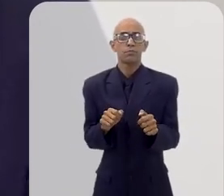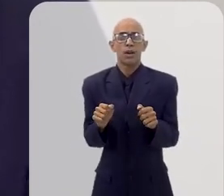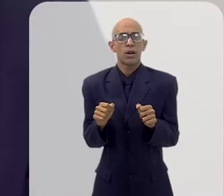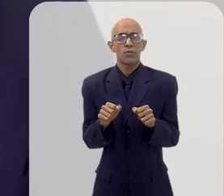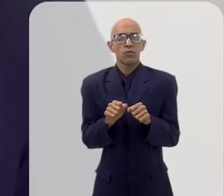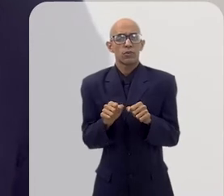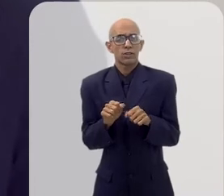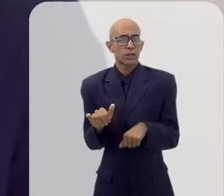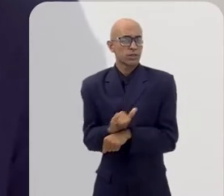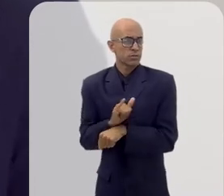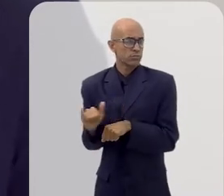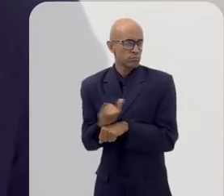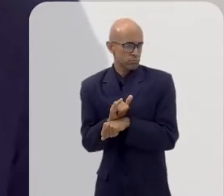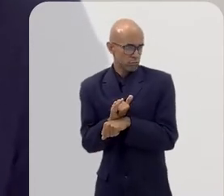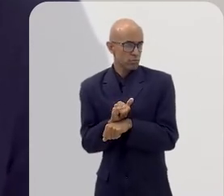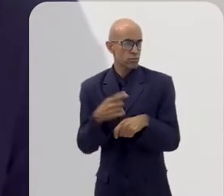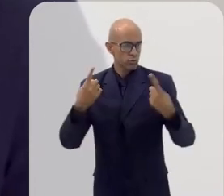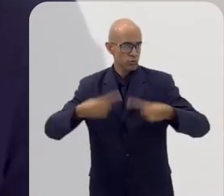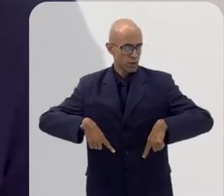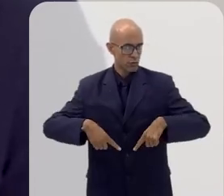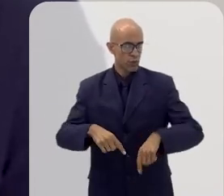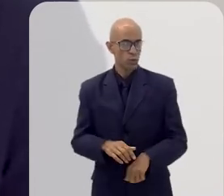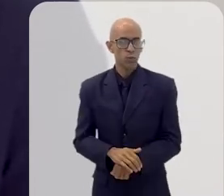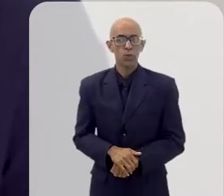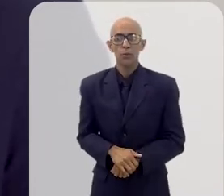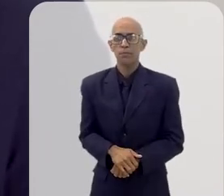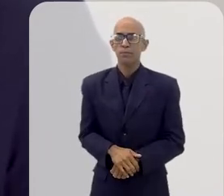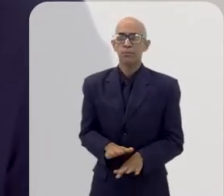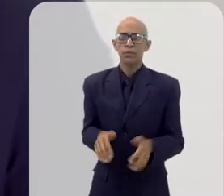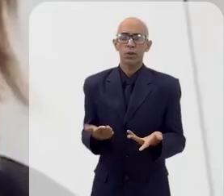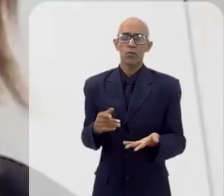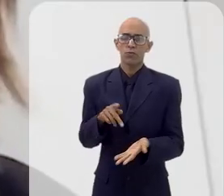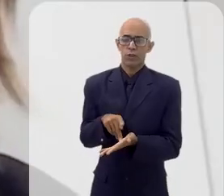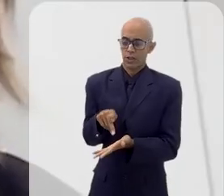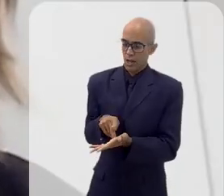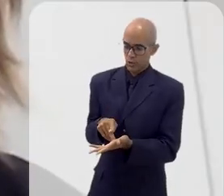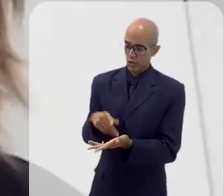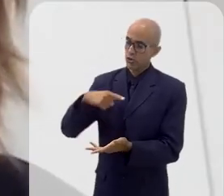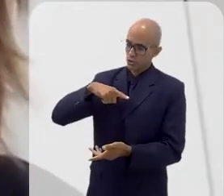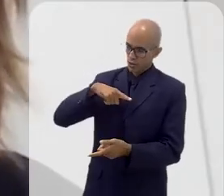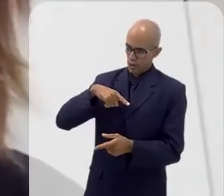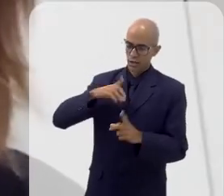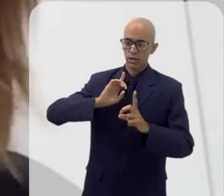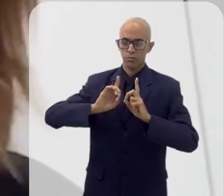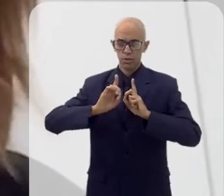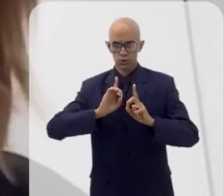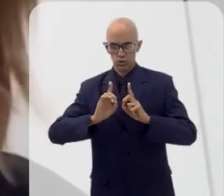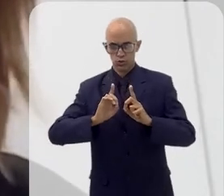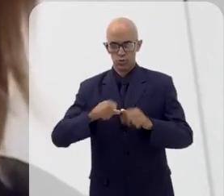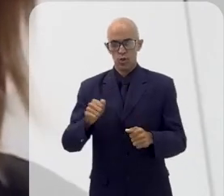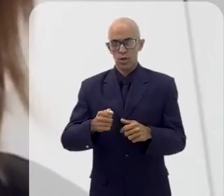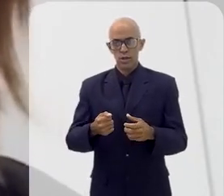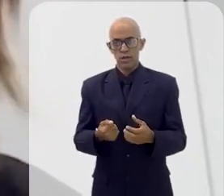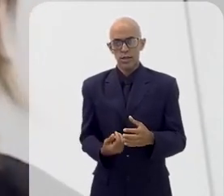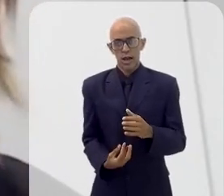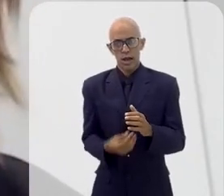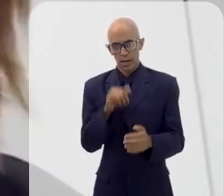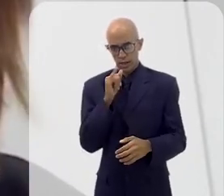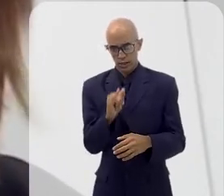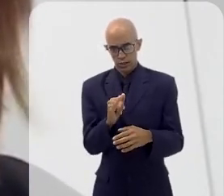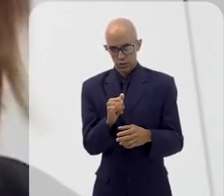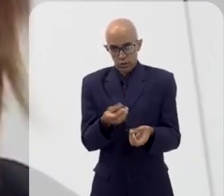responder esses desafios da energia? Sim, Giza, realmente nós temos debatido bastante, e a geração distribuída,